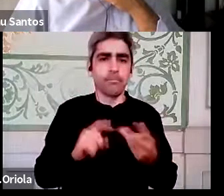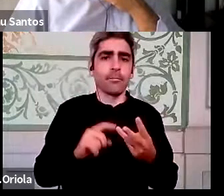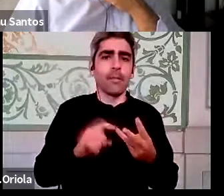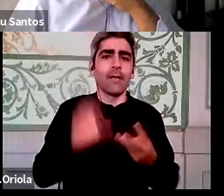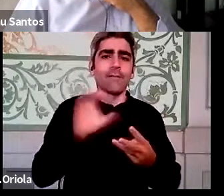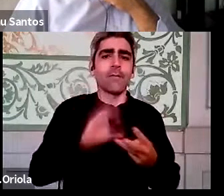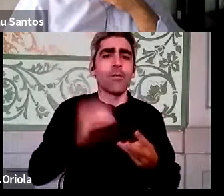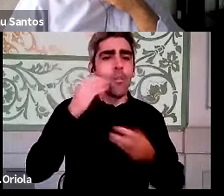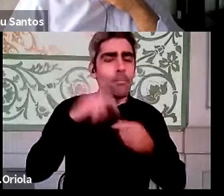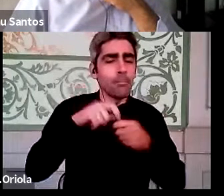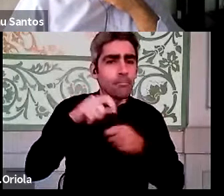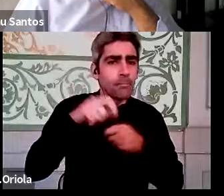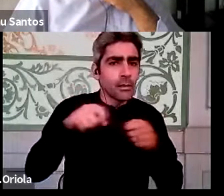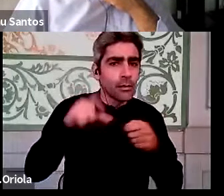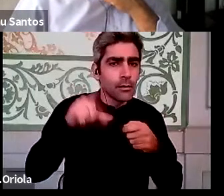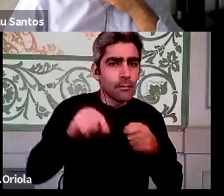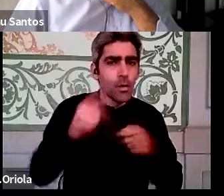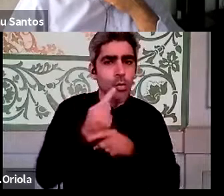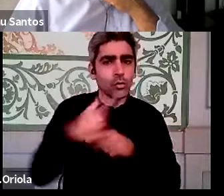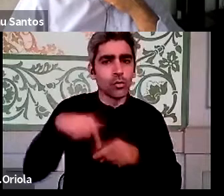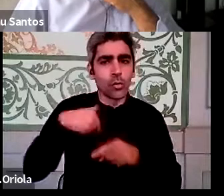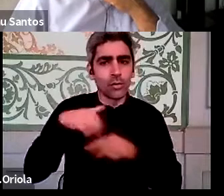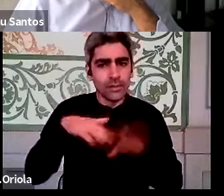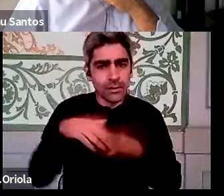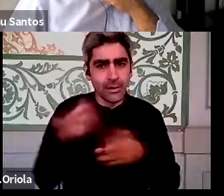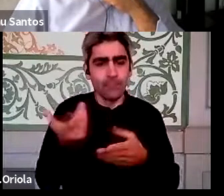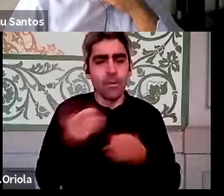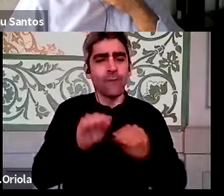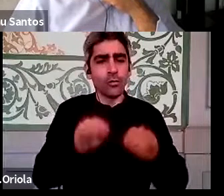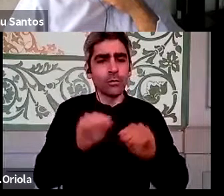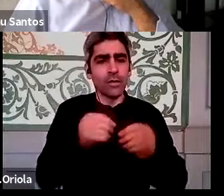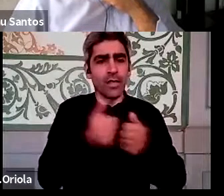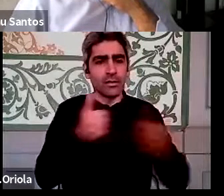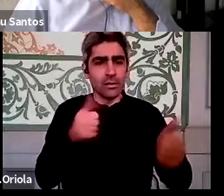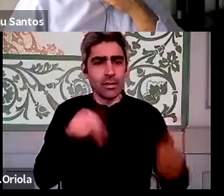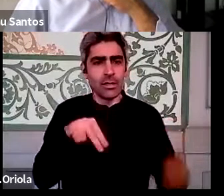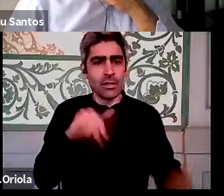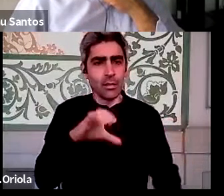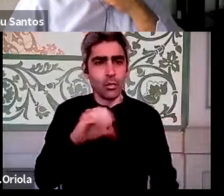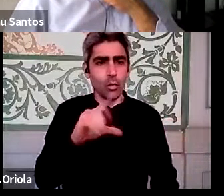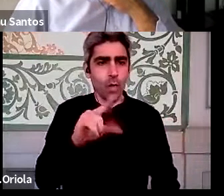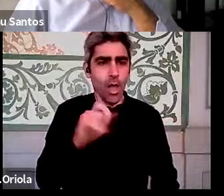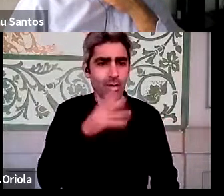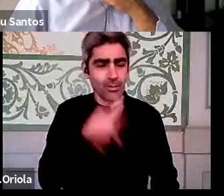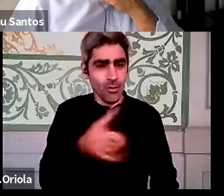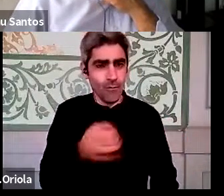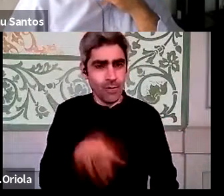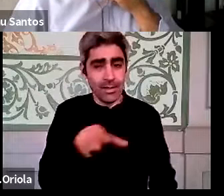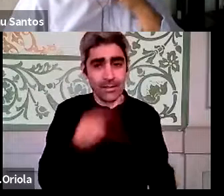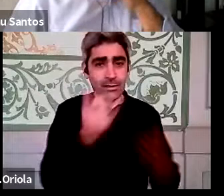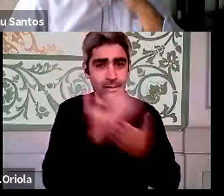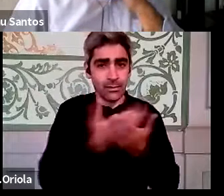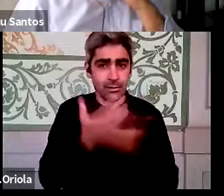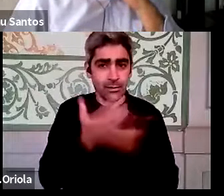medir também o que fazemos, a formação à distância, que o próprio Nicolau agora sublinhou no final, essas questões foram tratadas por